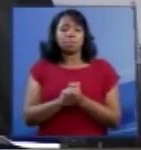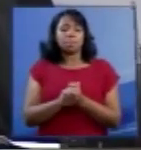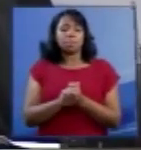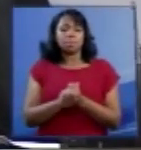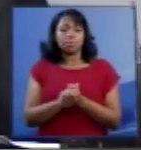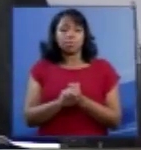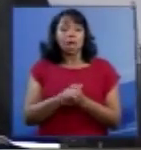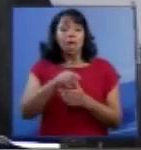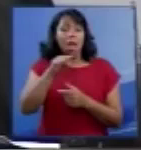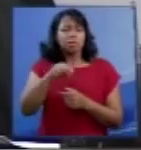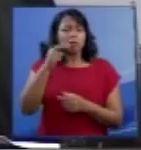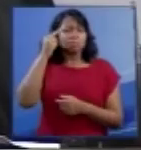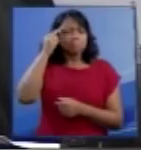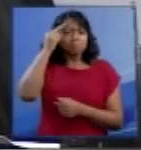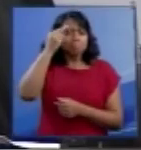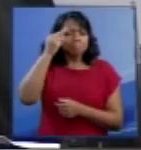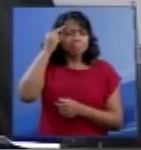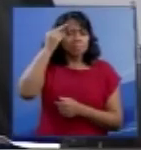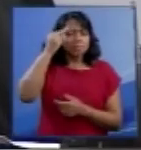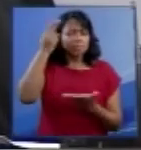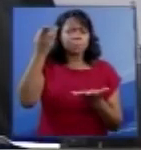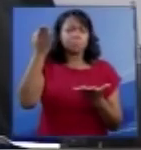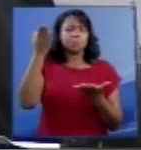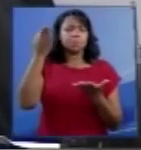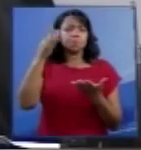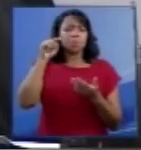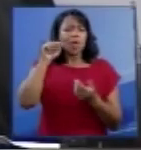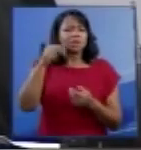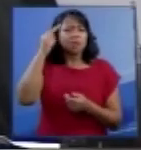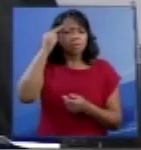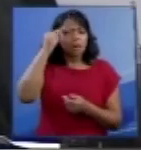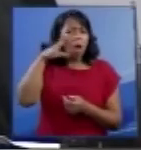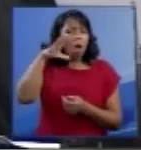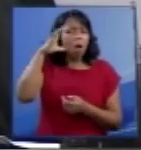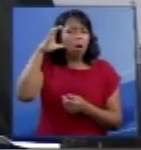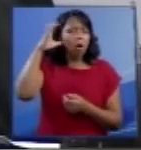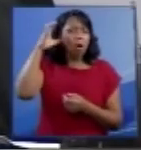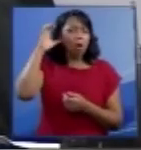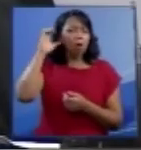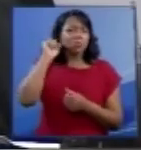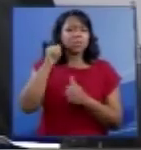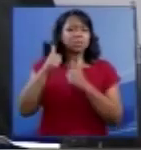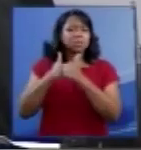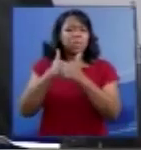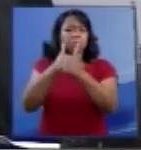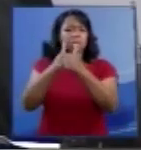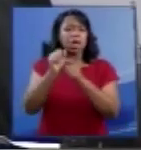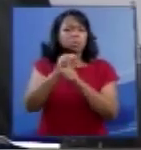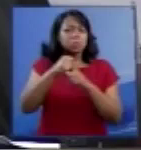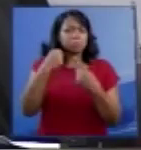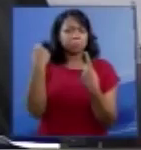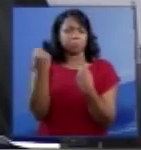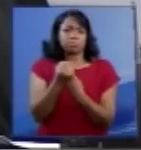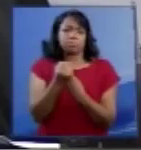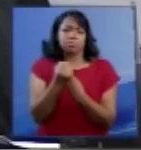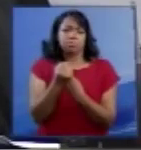reflexão, essa reflexão ouvindo-se segmentos da sociedade